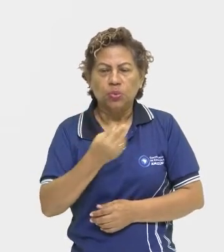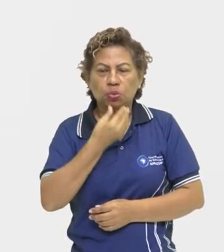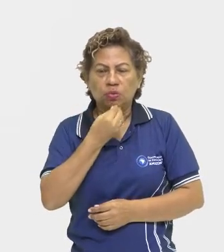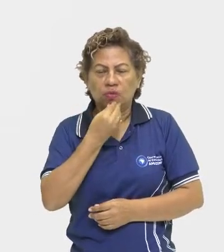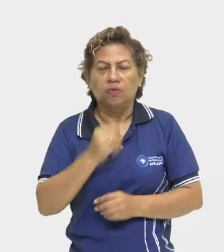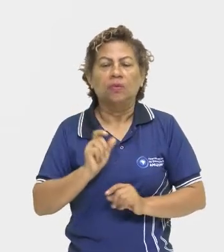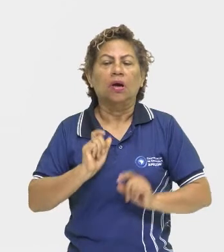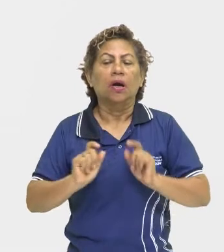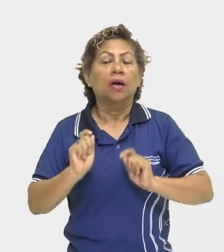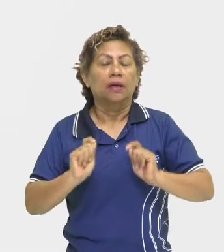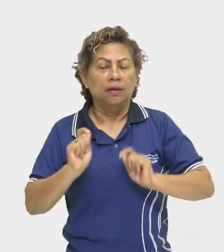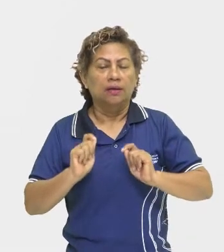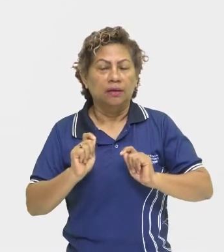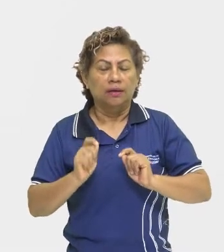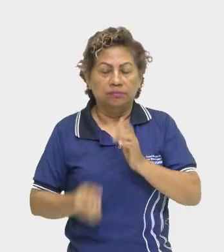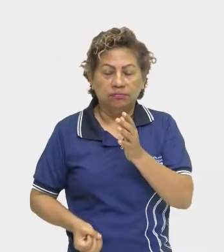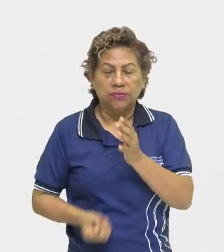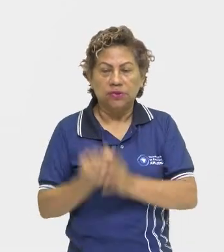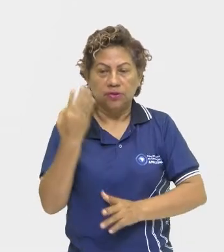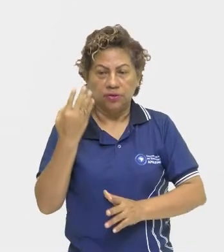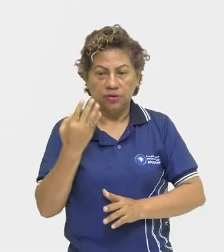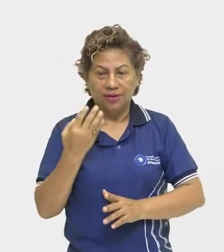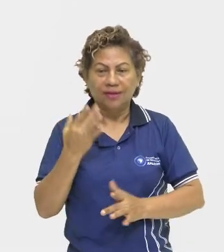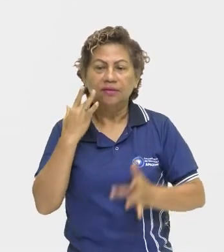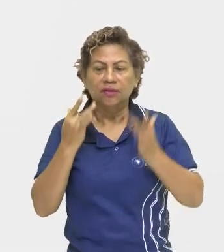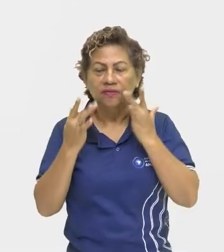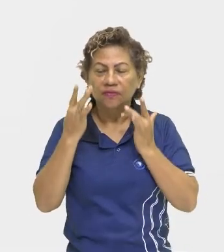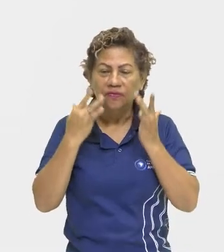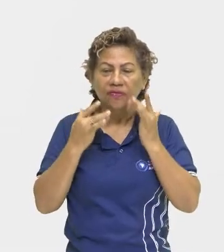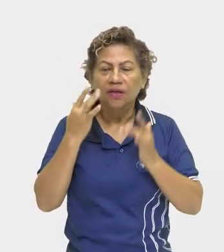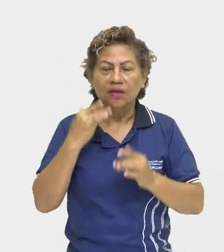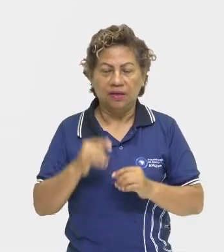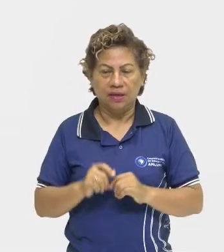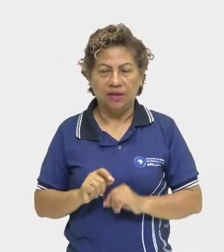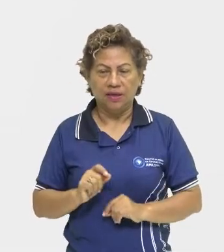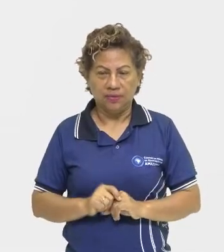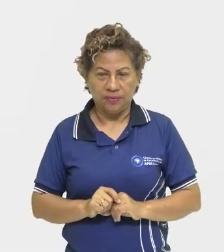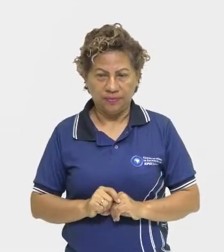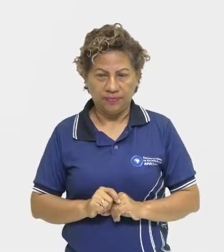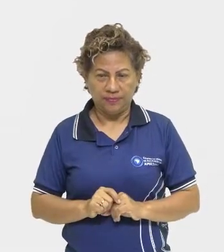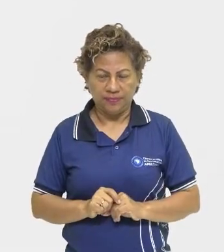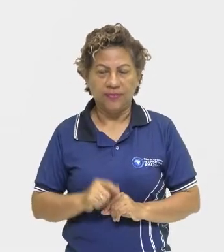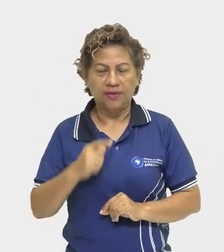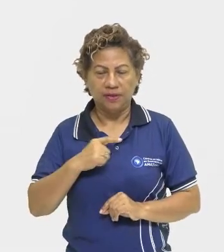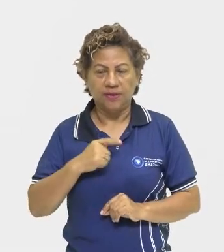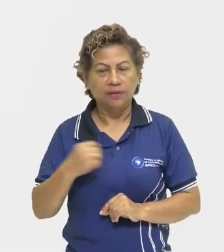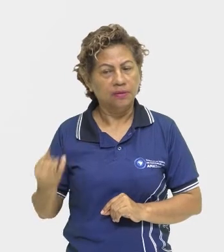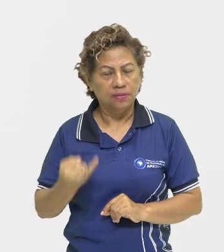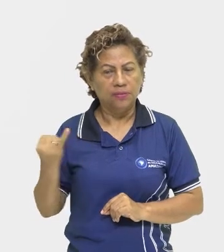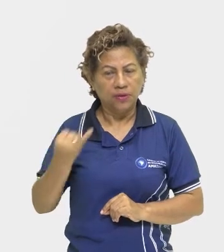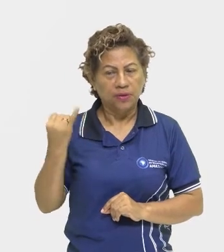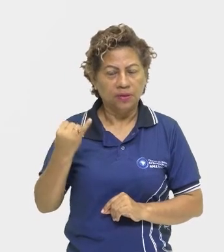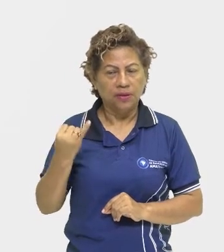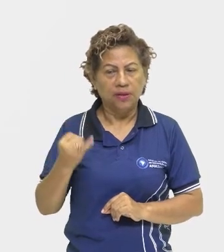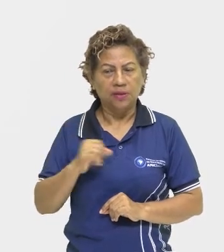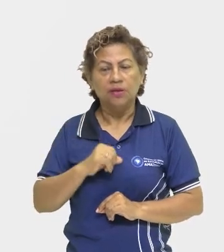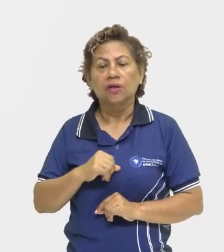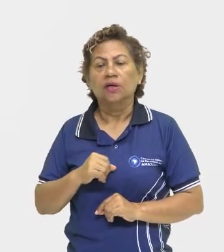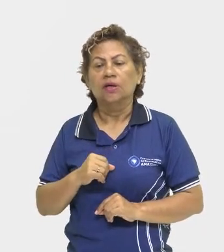Inspirado em quê? Esse teatro que eles criaram, que eles cultivavam, né, com esse caráter pedagógico para